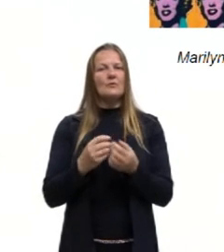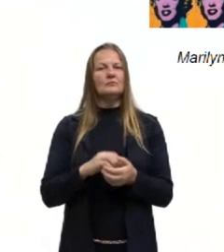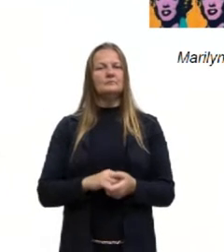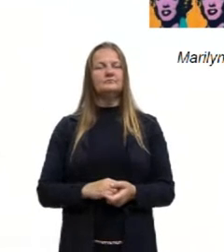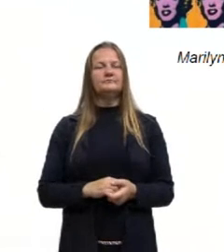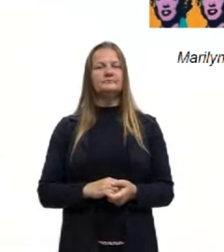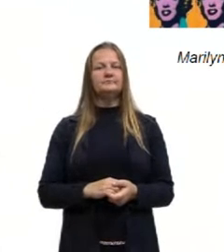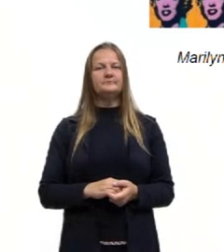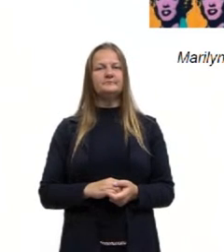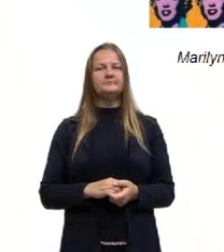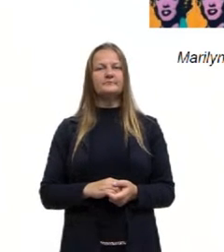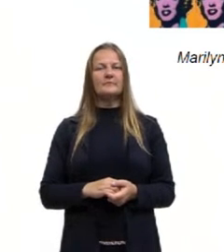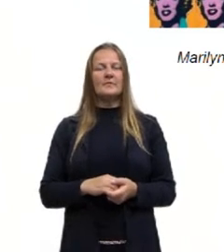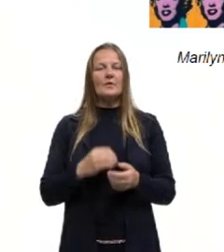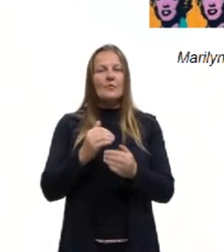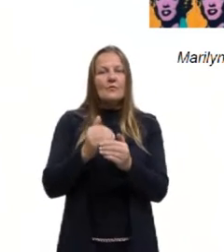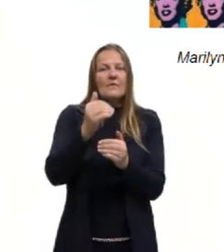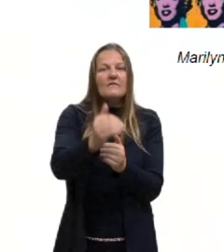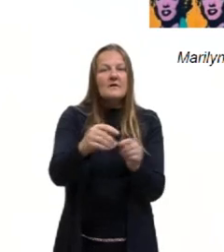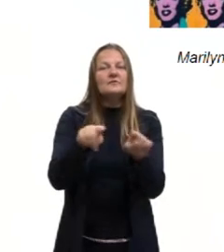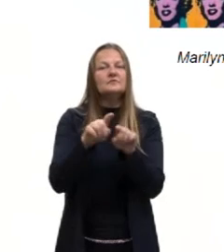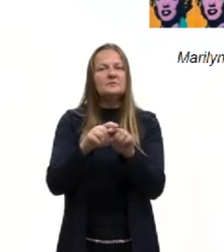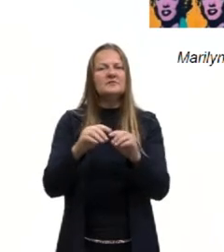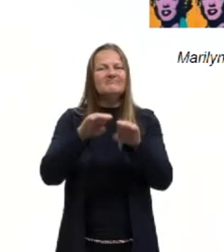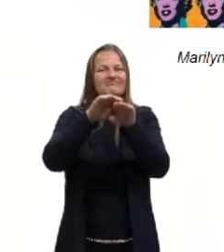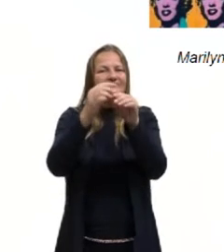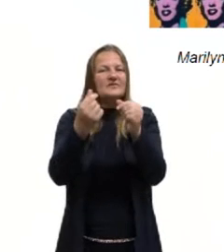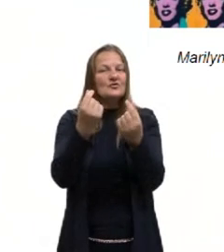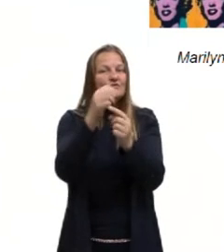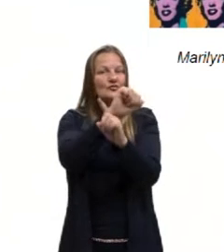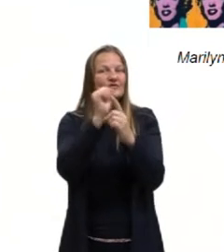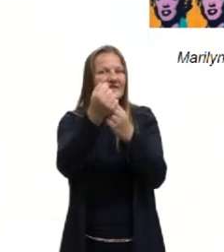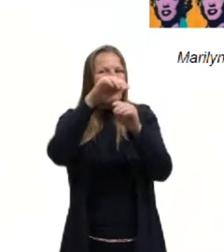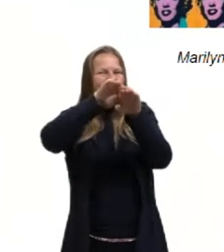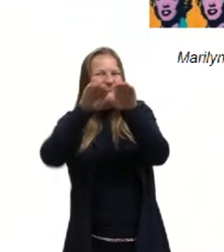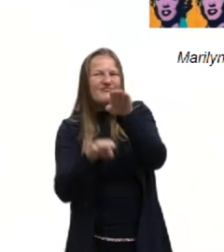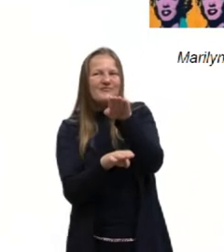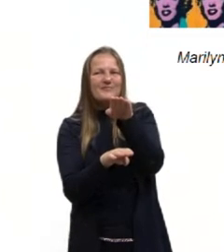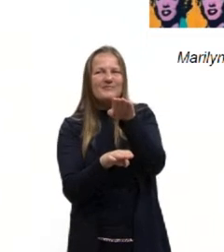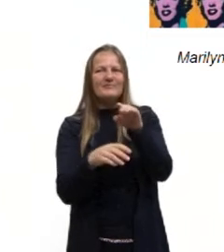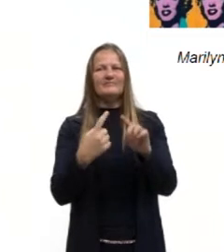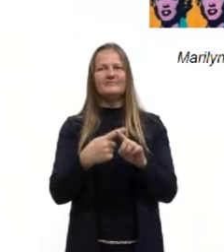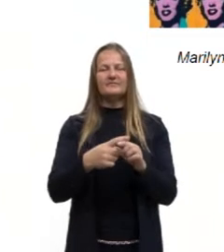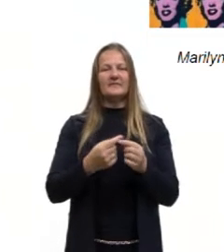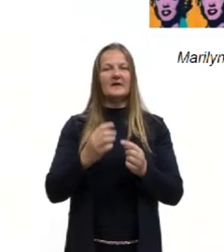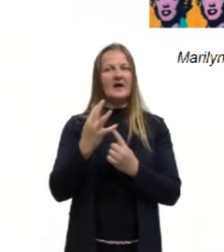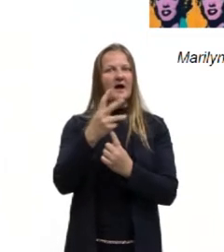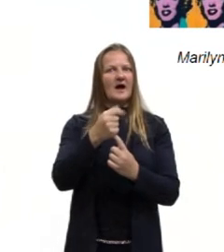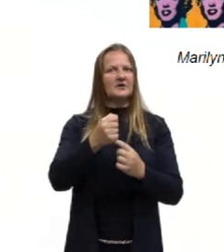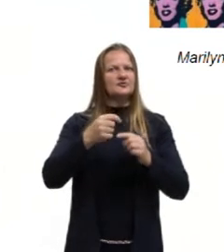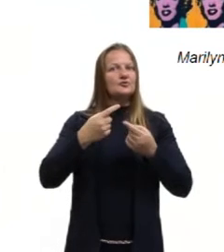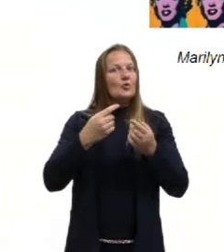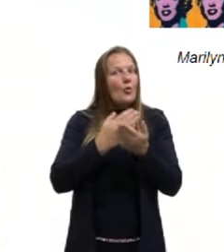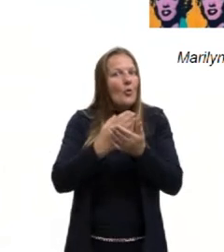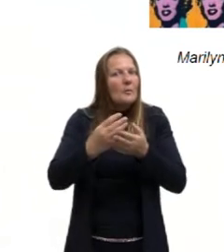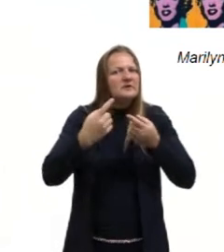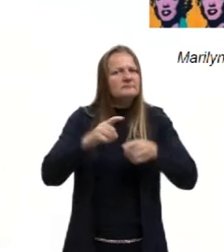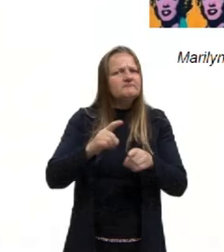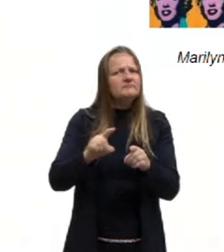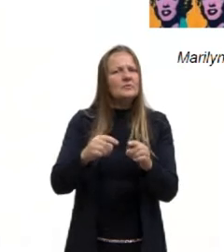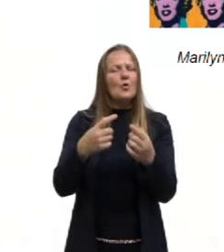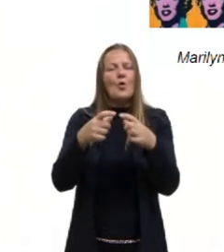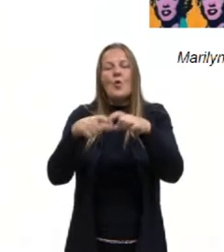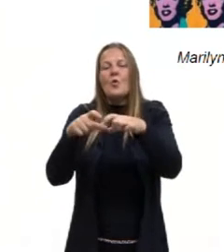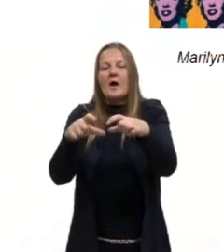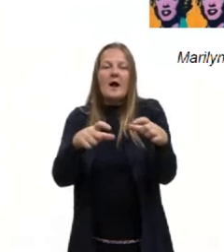capitalista, o avanço também das desigualdades sociais, a arte começa a questionar o lugar da